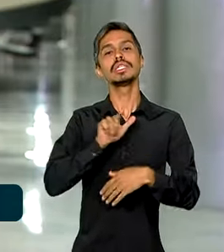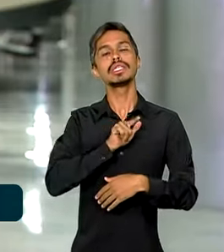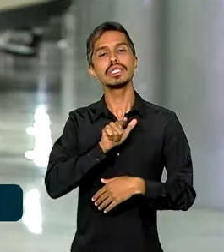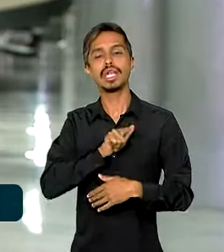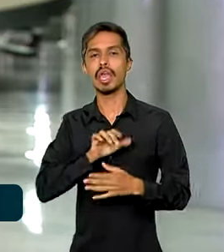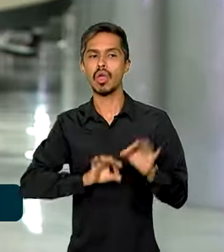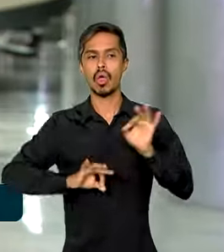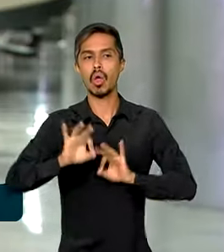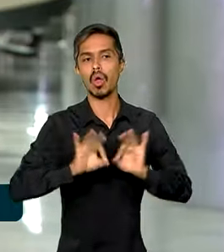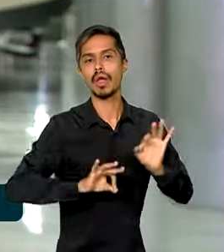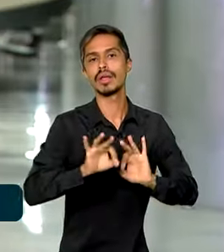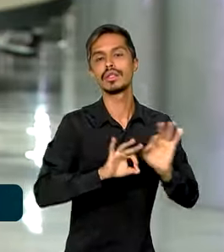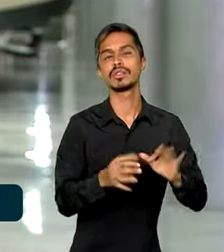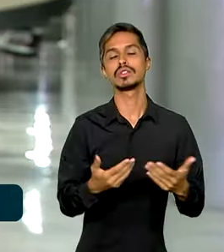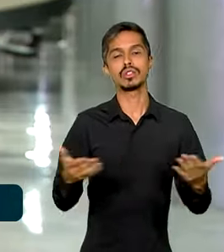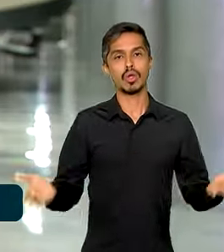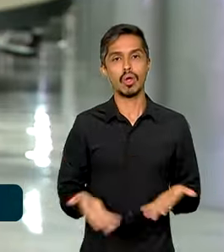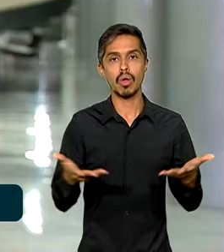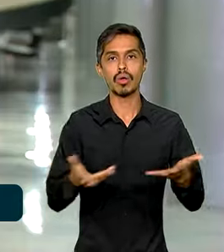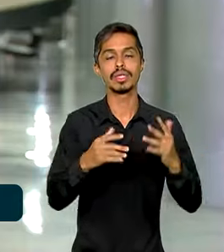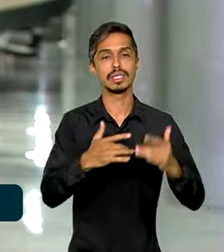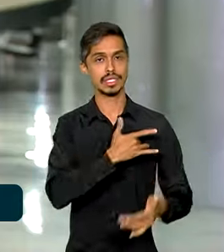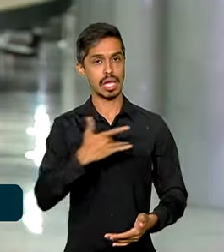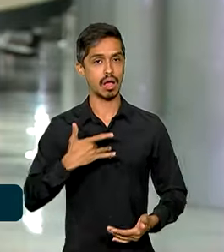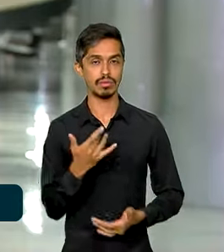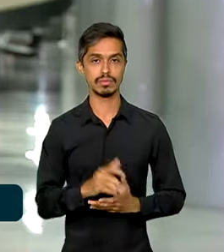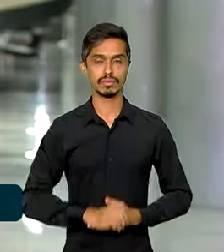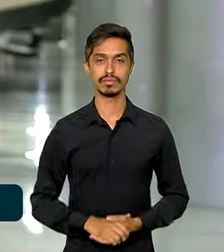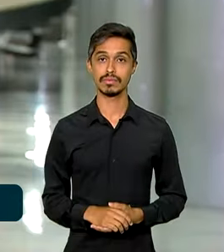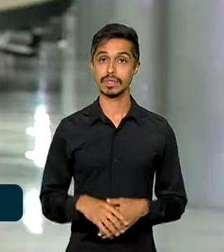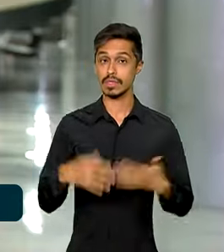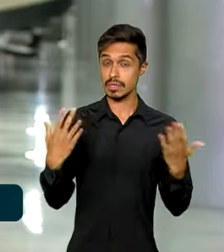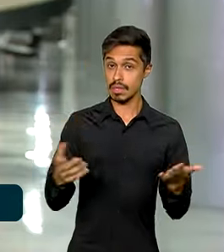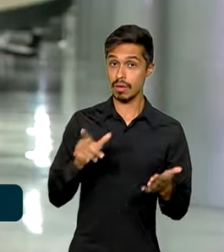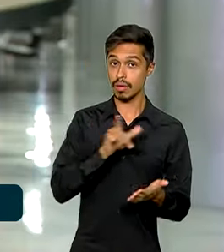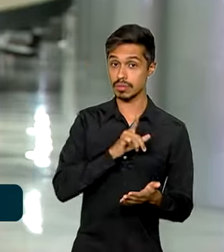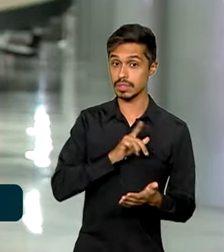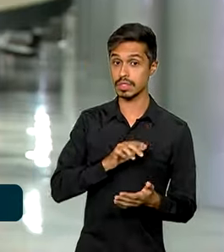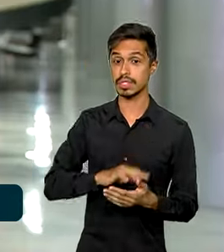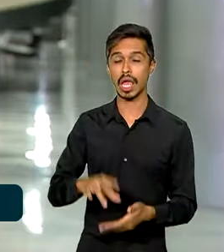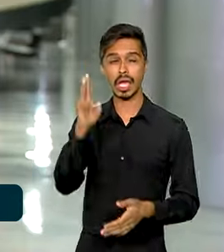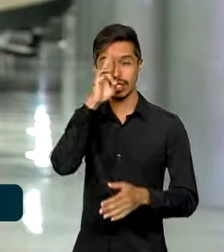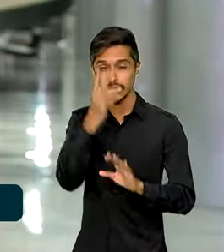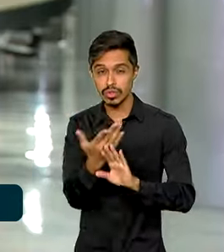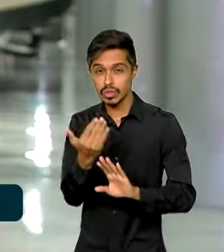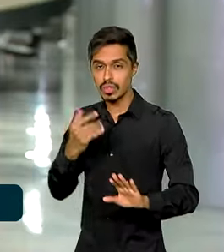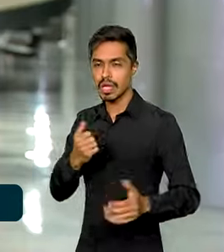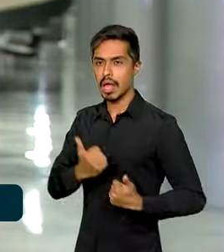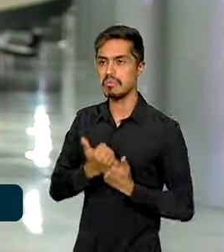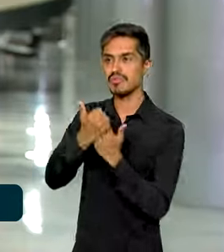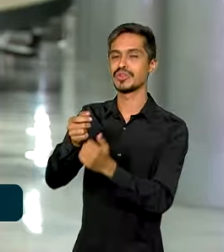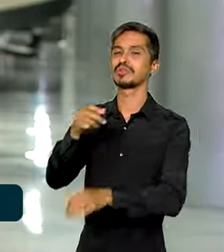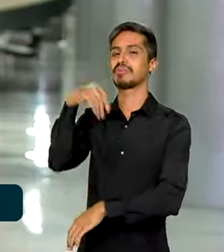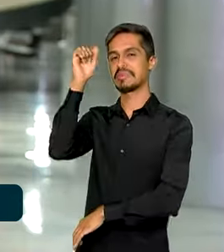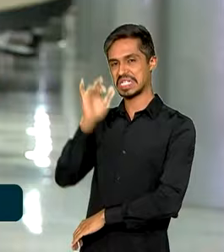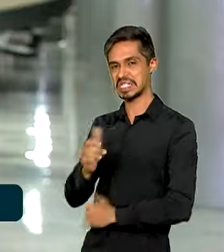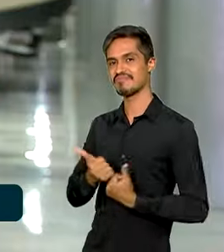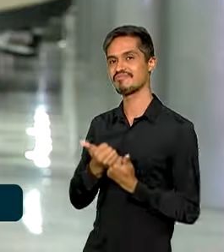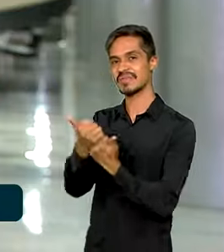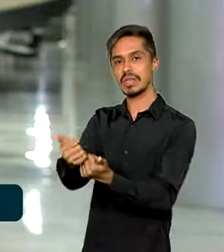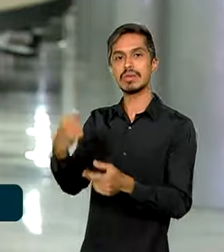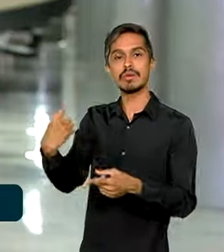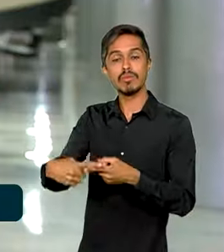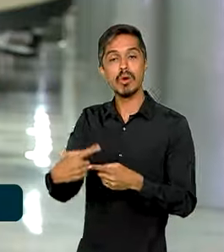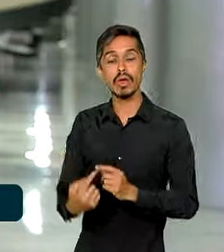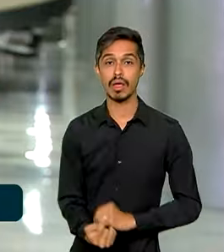a cooperação internacional na área da saúde e conta historicamente com o grande apoio do Brasil, que foi um dos